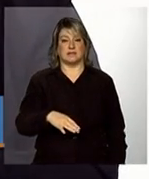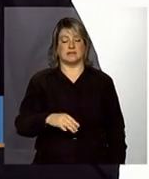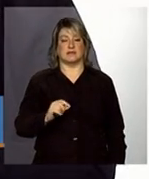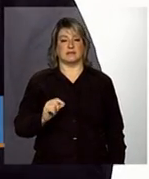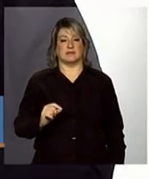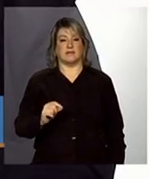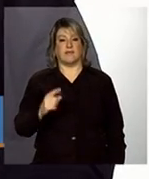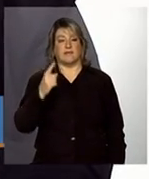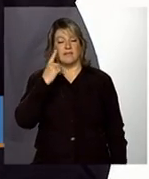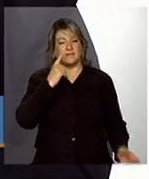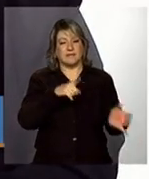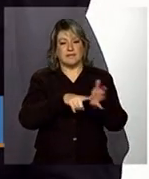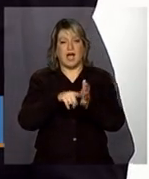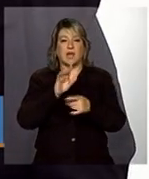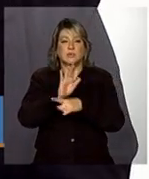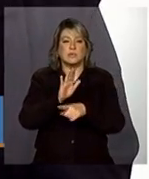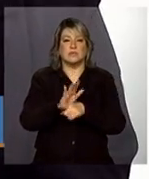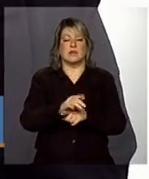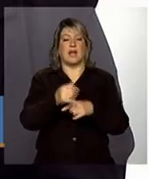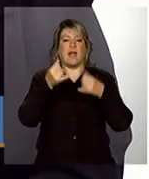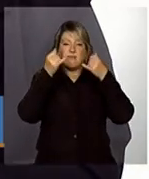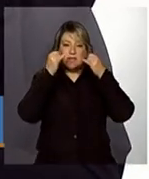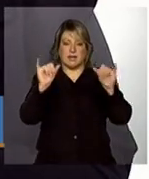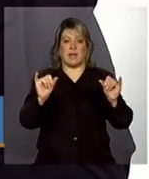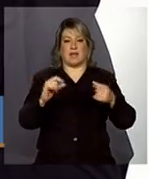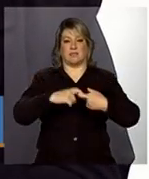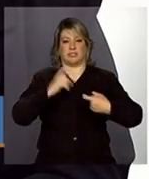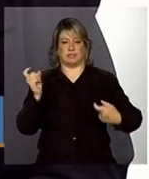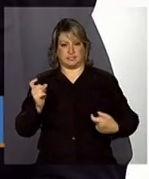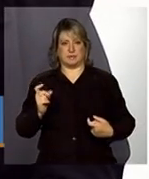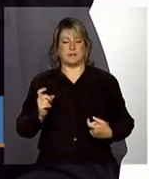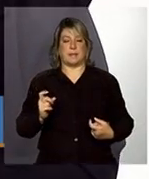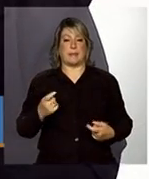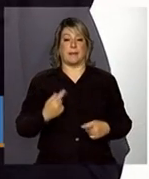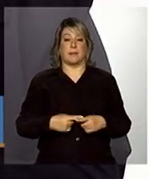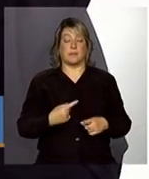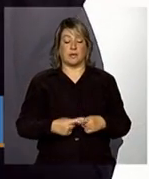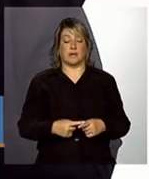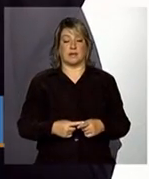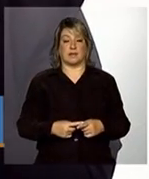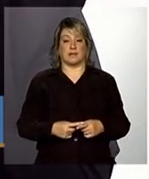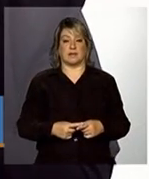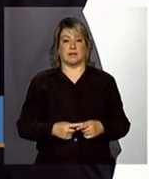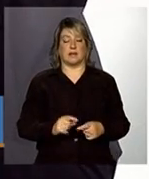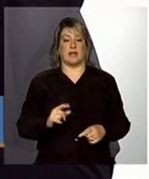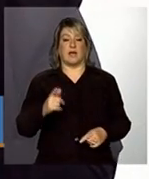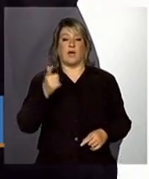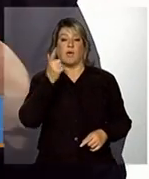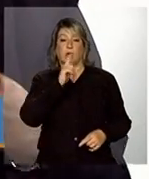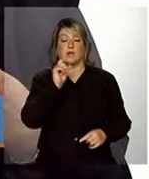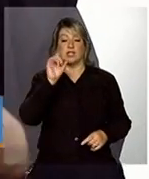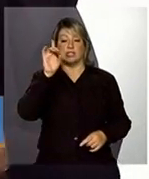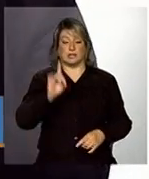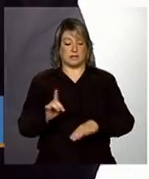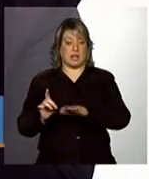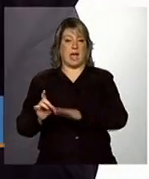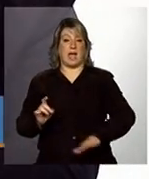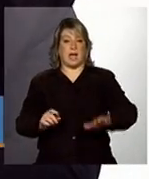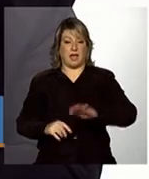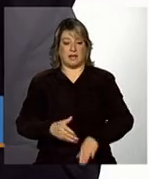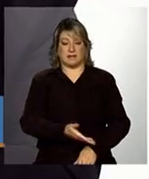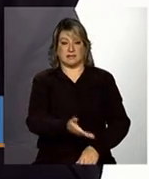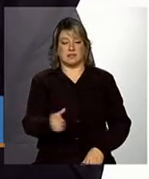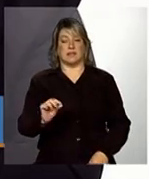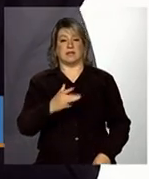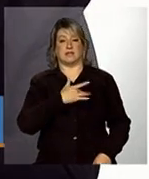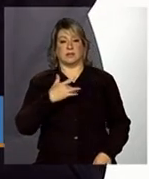disso. Que, vamos dizer assim, que o exercício de um direito em relação às crianças, que é a educação e a